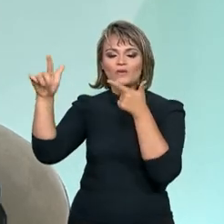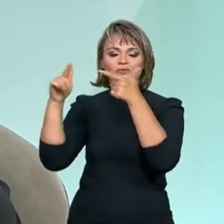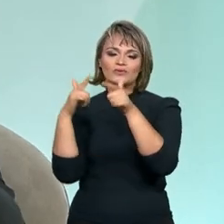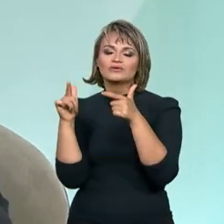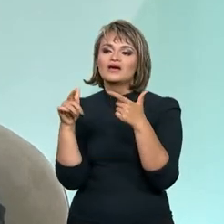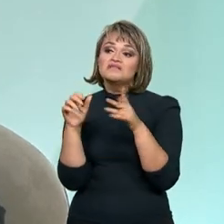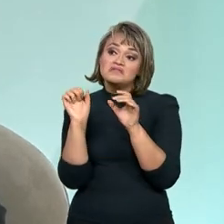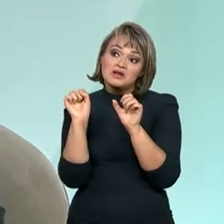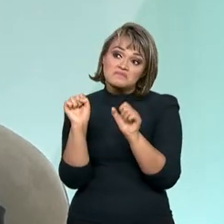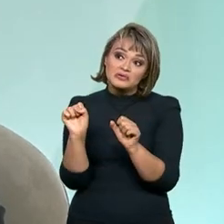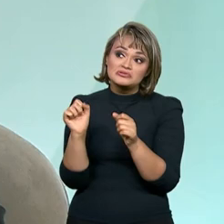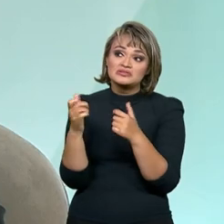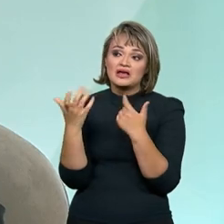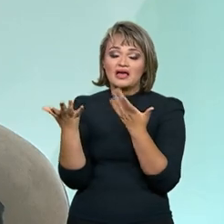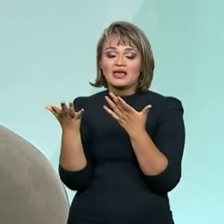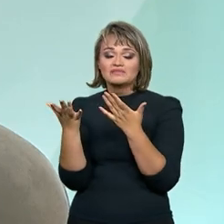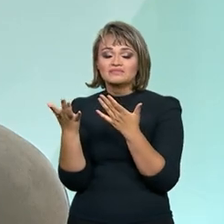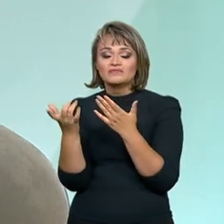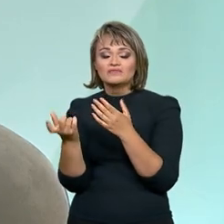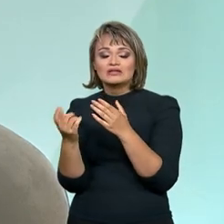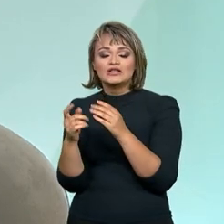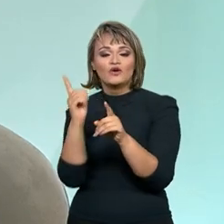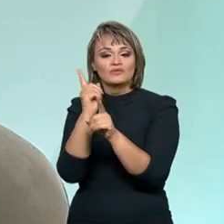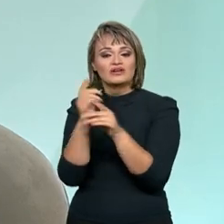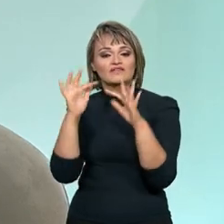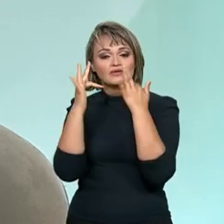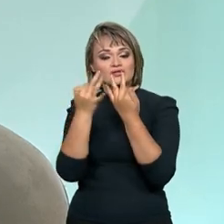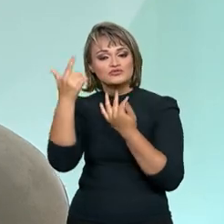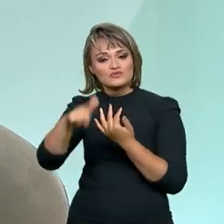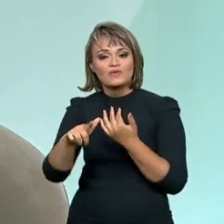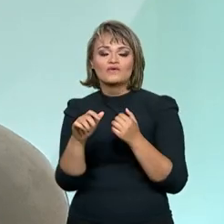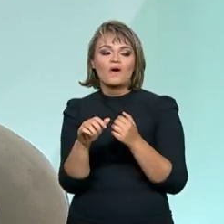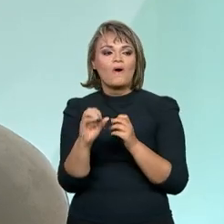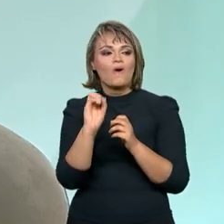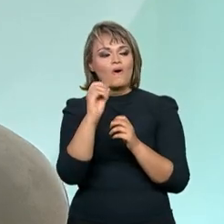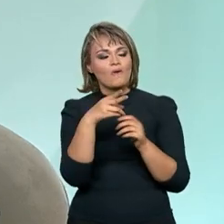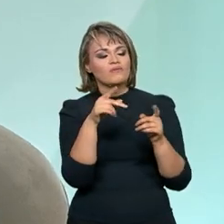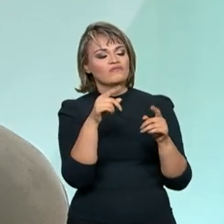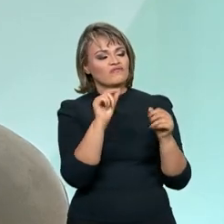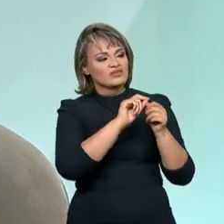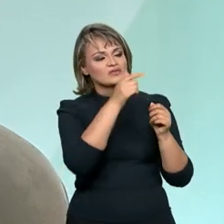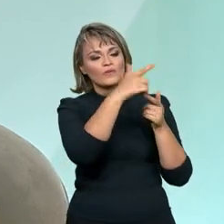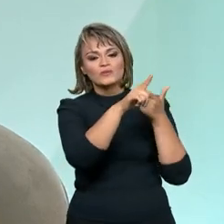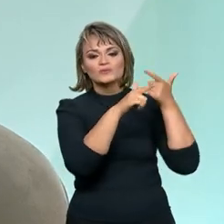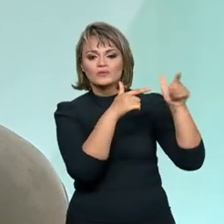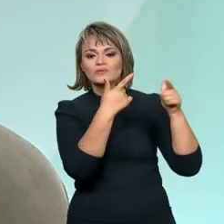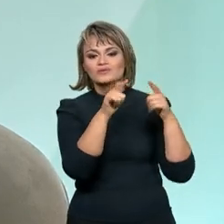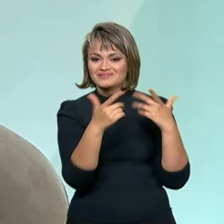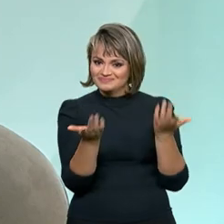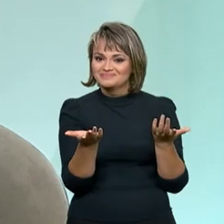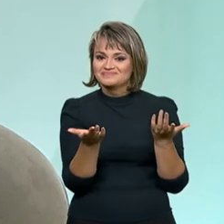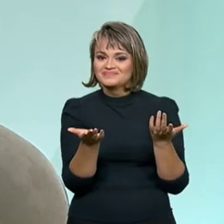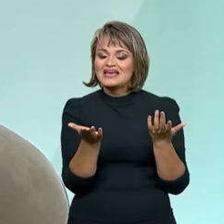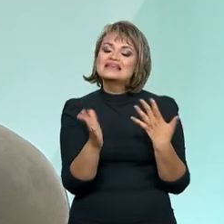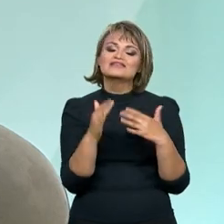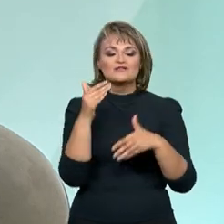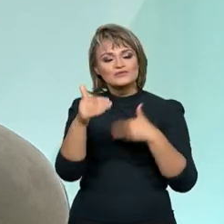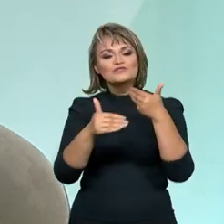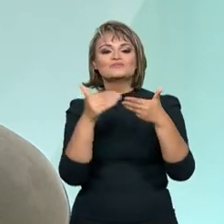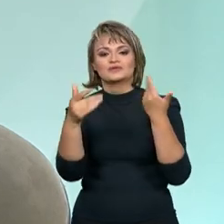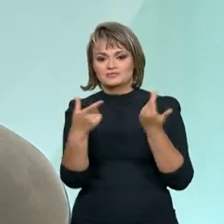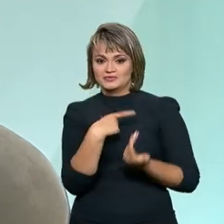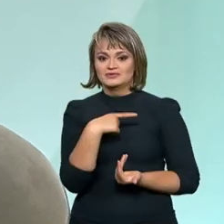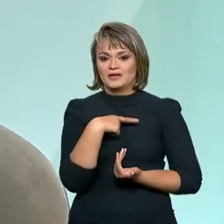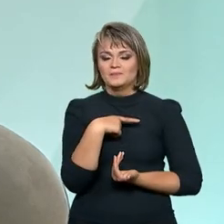o retorno para a família de origem ou a reconstrução de outros patamares, de outros sonhos. Então, nós temos avançado nisso.